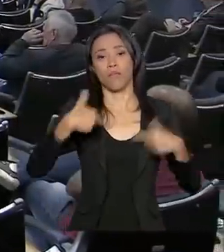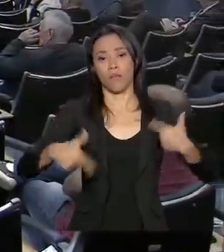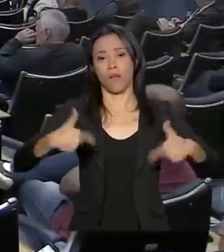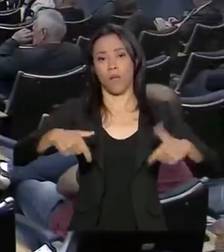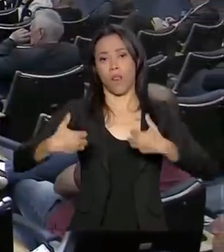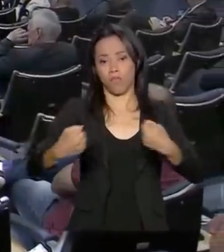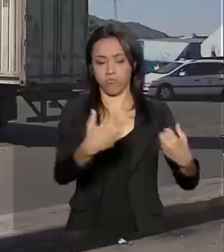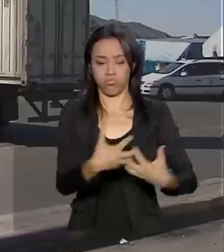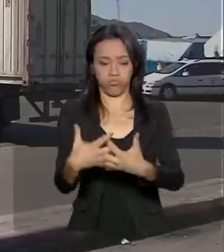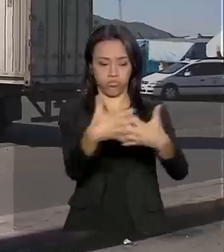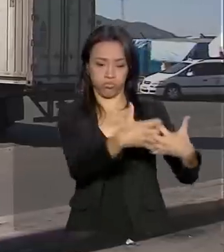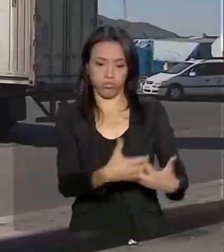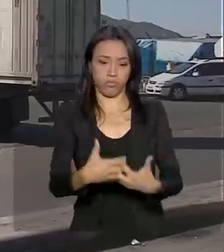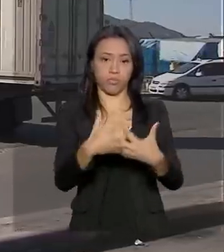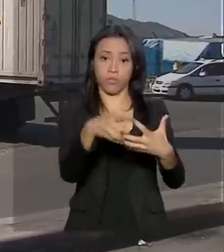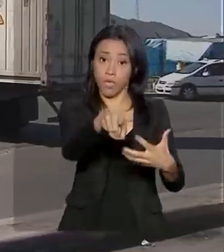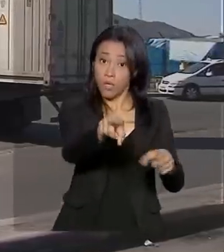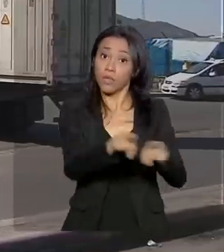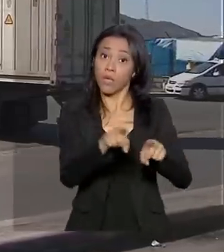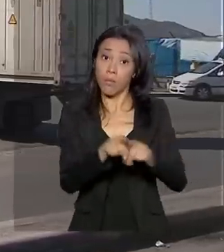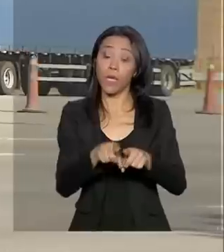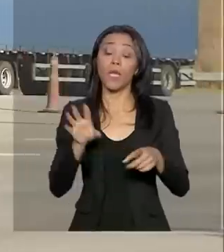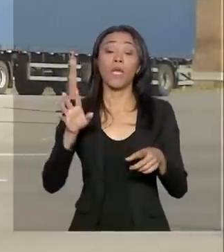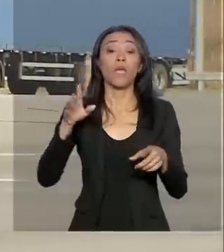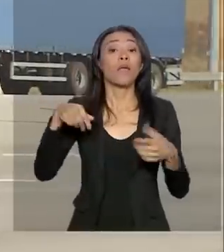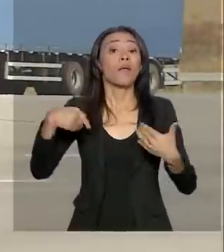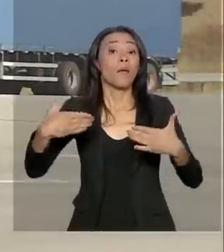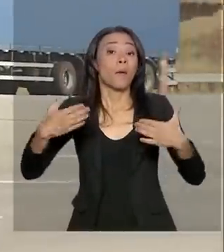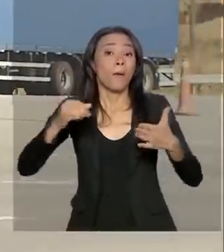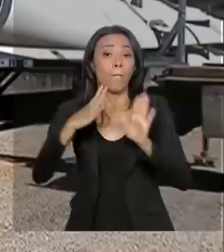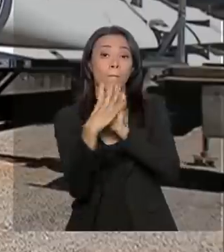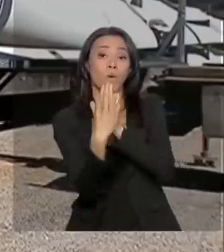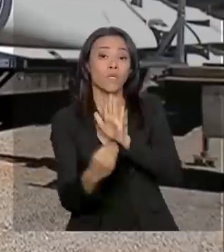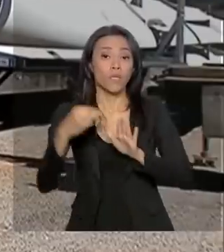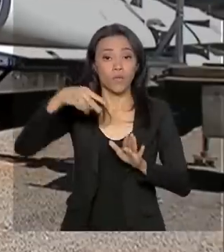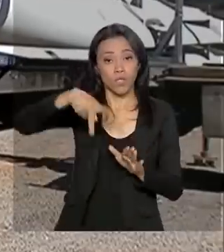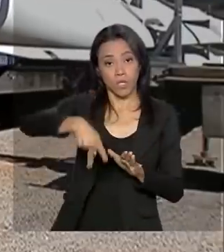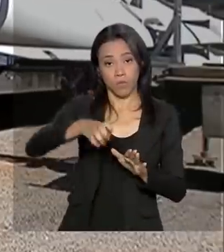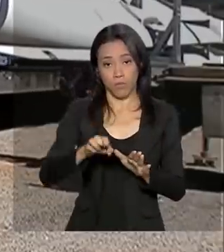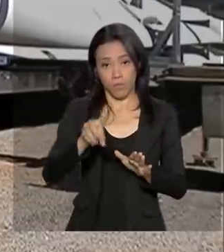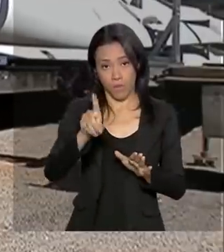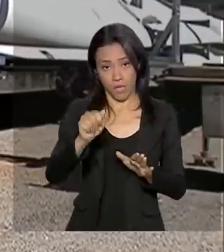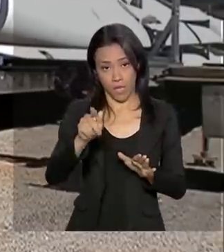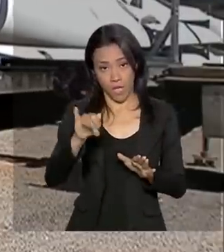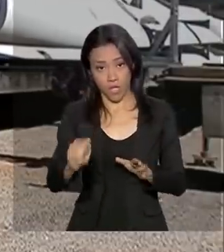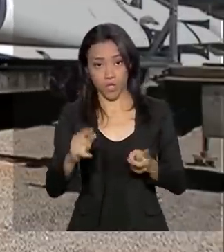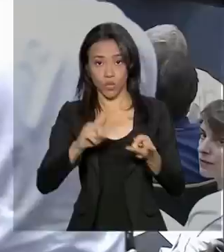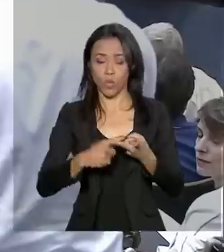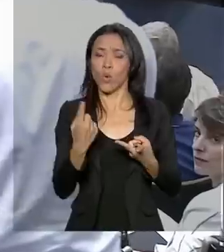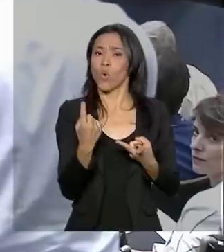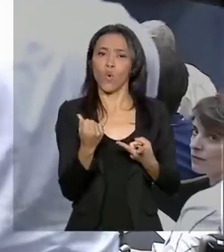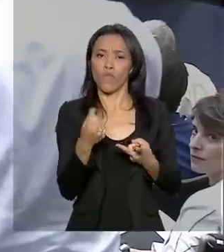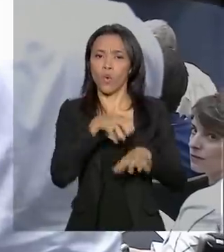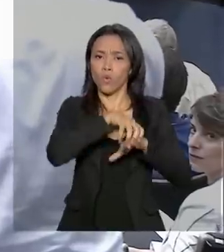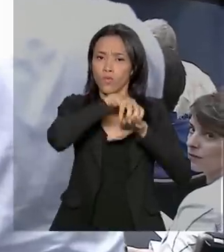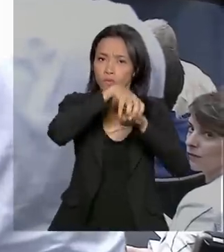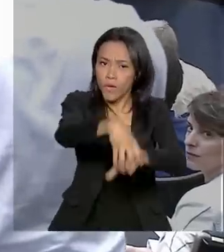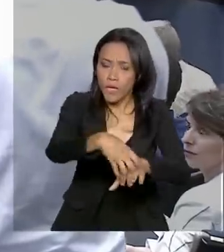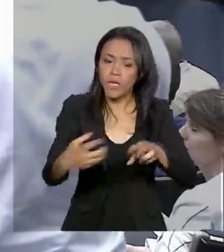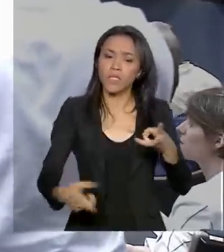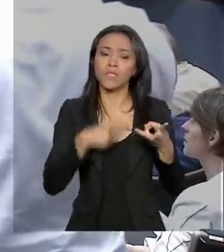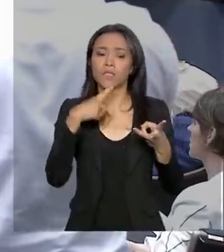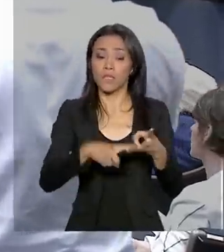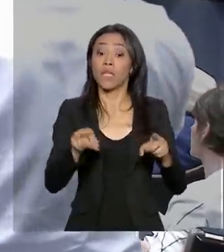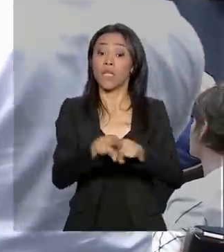temas, inclusive modelos de pesagem de caminhões, preços de fretes e transportes de cargas especiais. Também foi aberto espaço